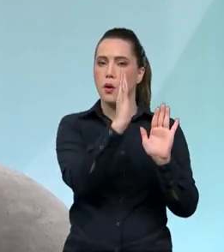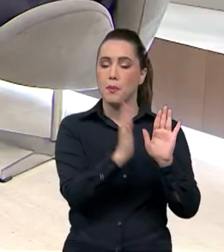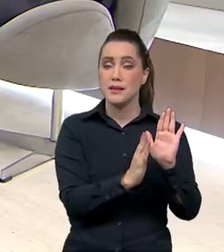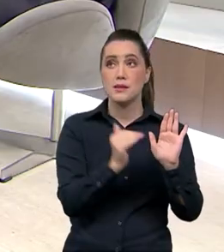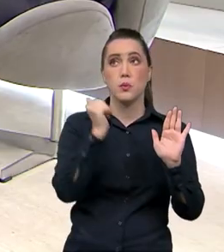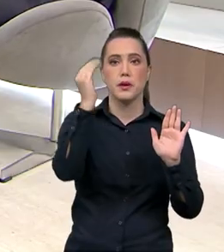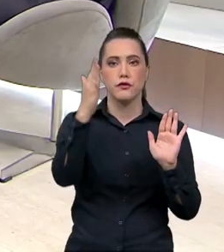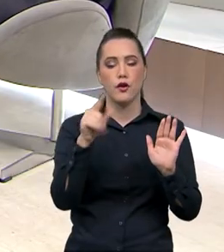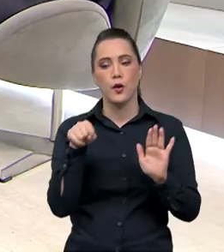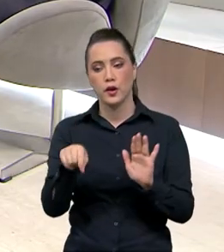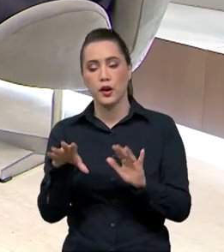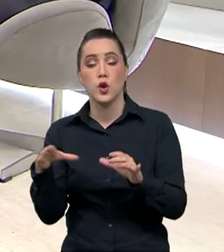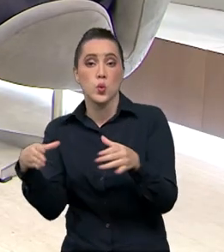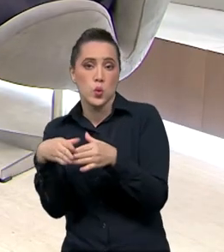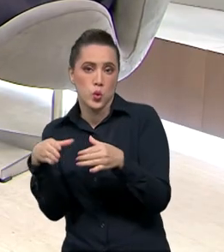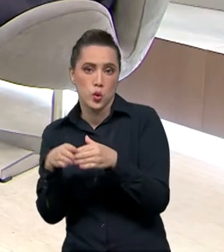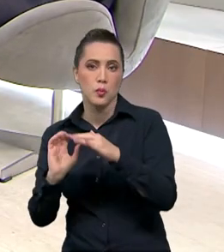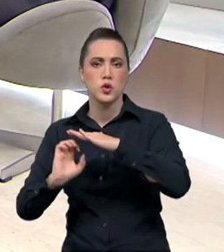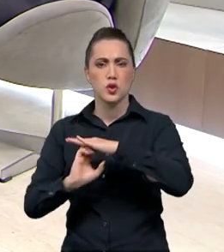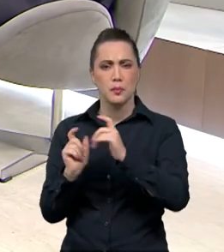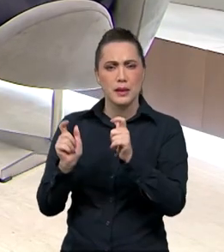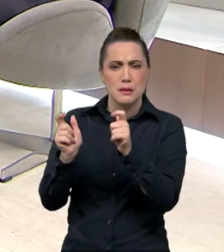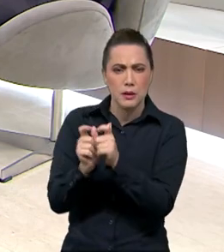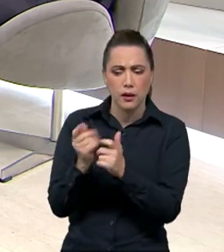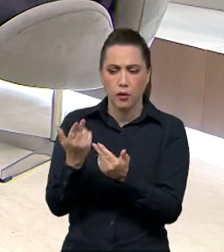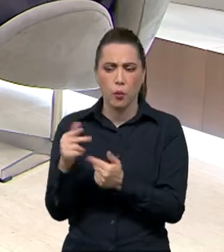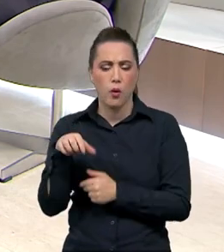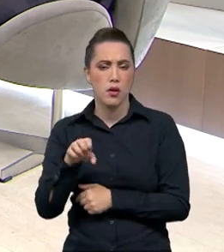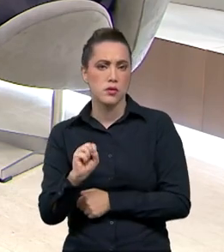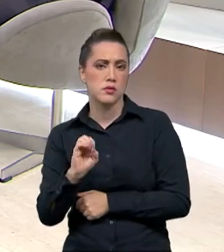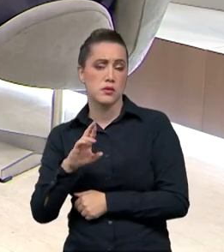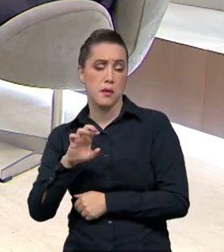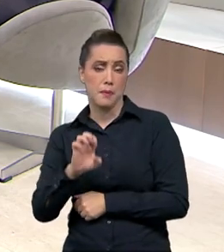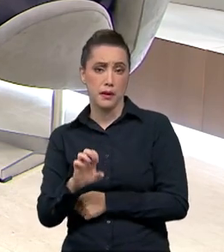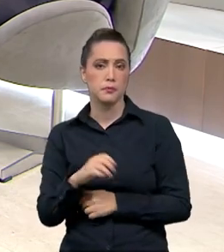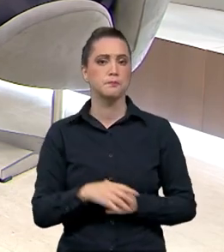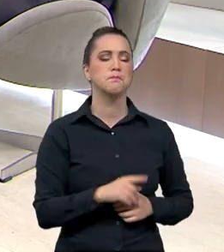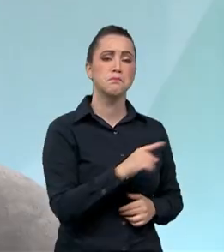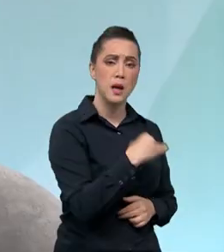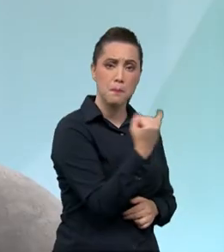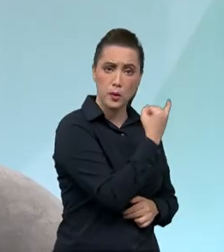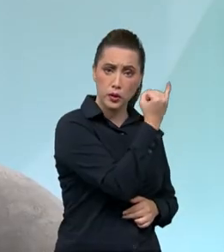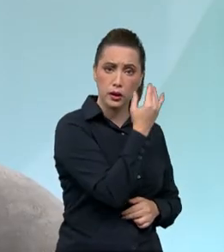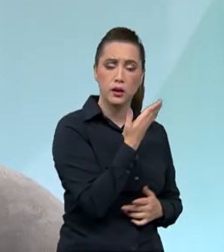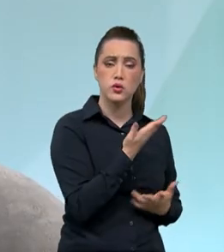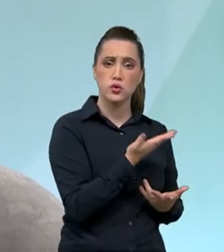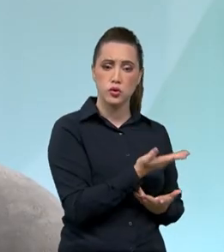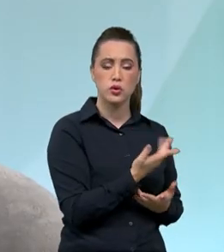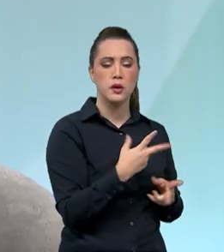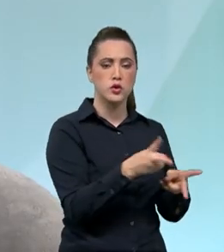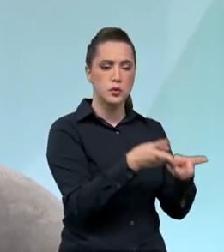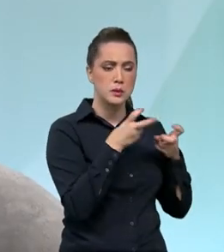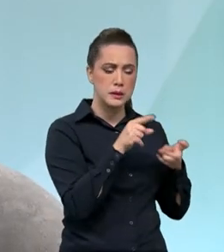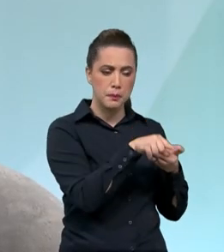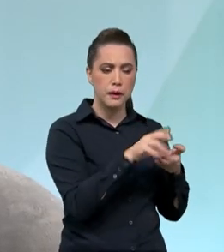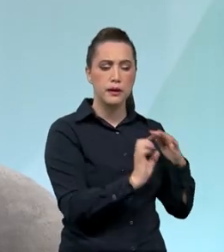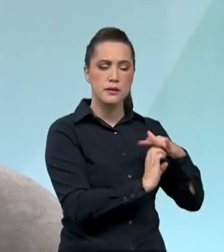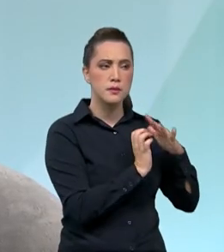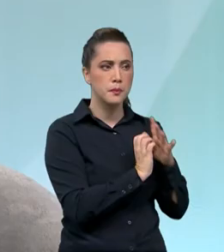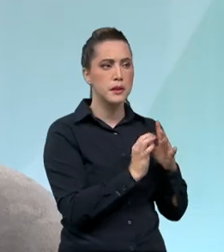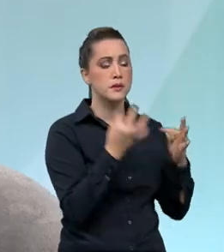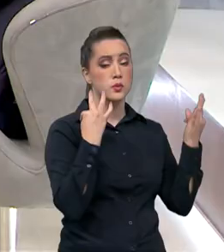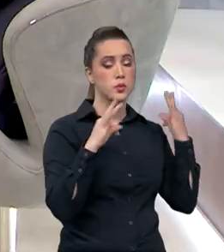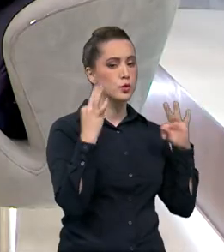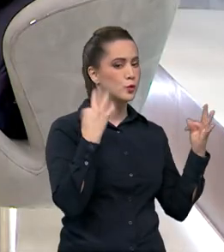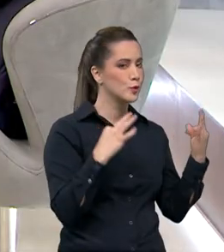Isso é importante, né? Além da oferta dessas oportunidades de qualificação, haver a sensibilização do empreendedor do